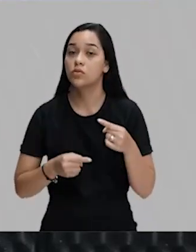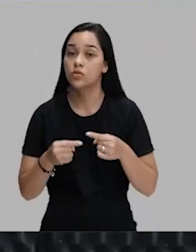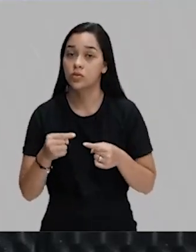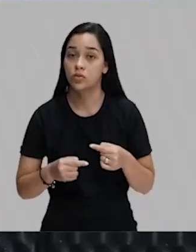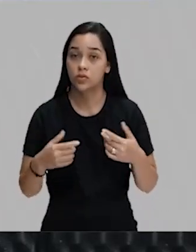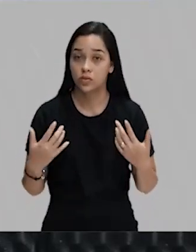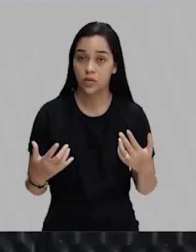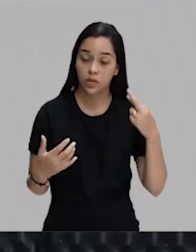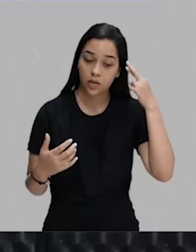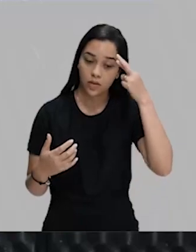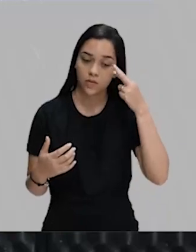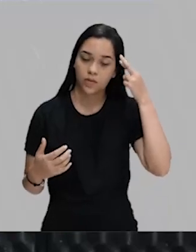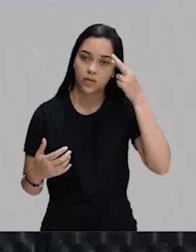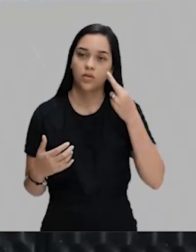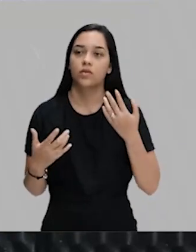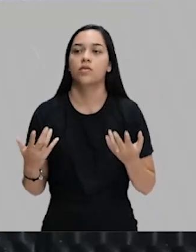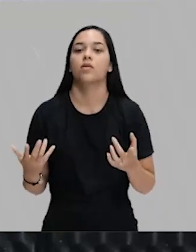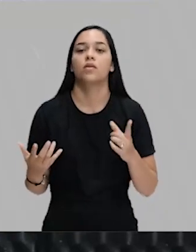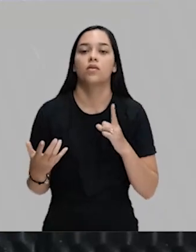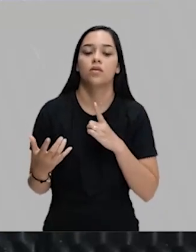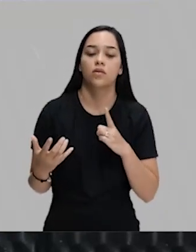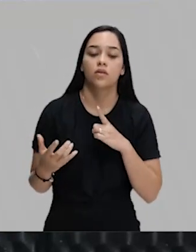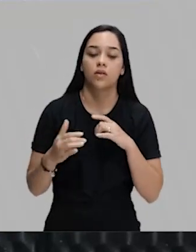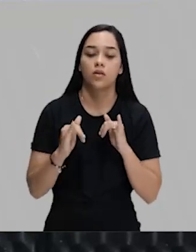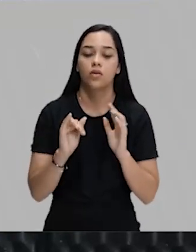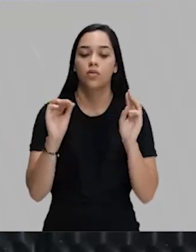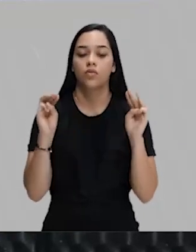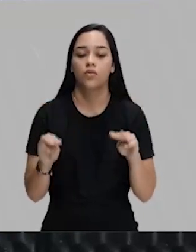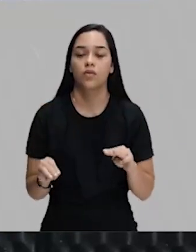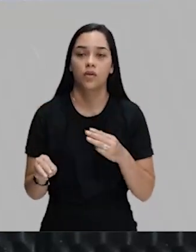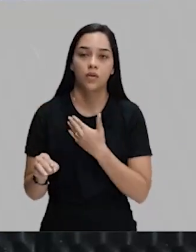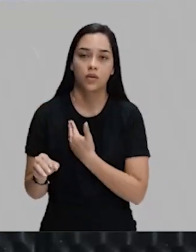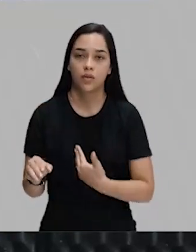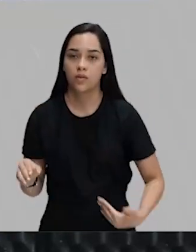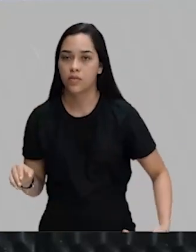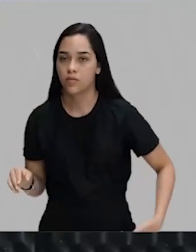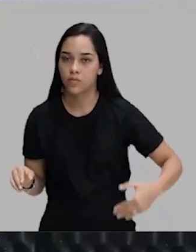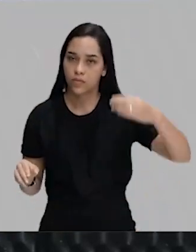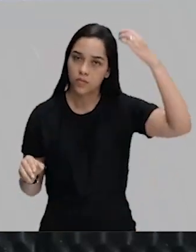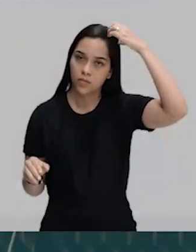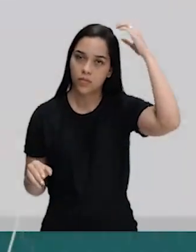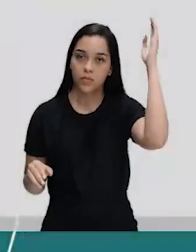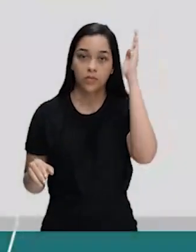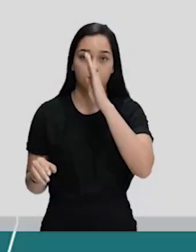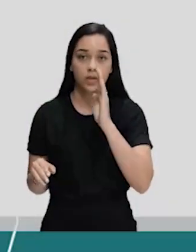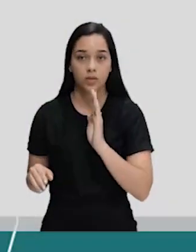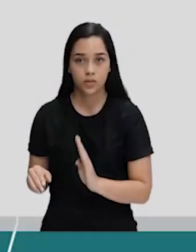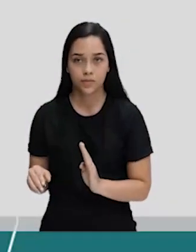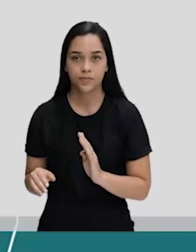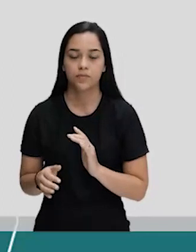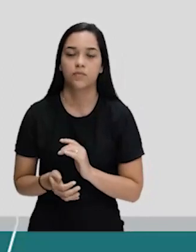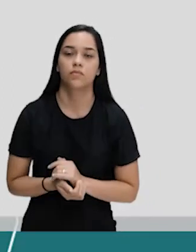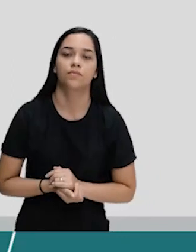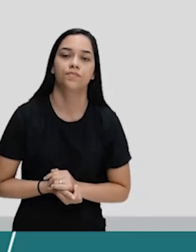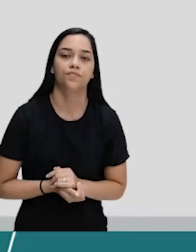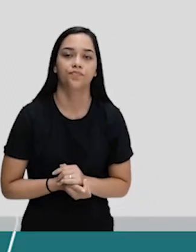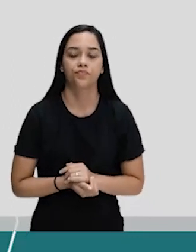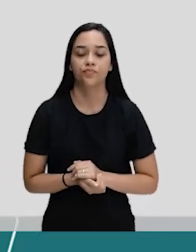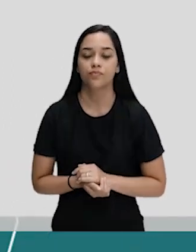refletir, na verdade, o fim da monarquia brasileira. O fim do Império Brasileiro,